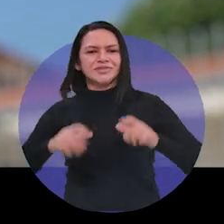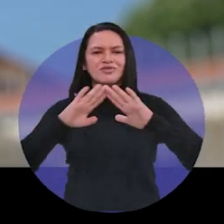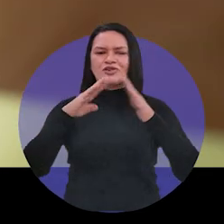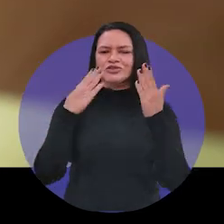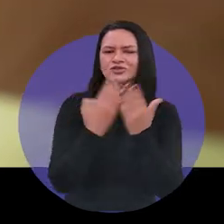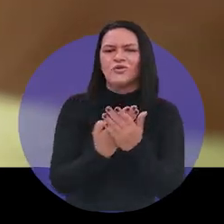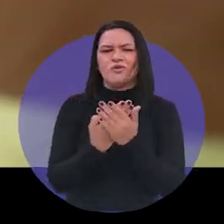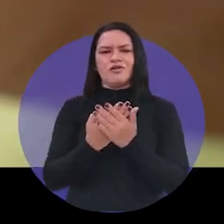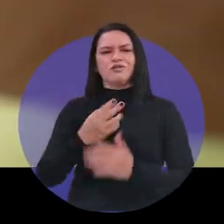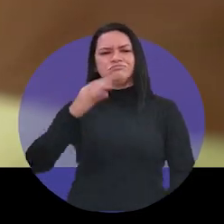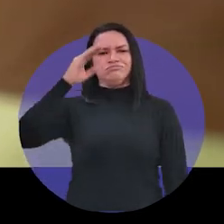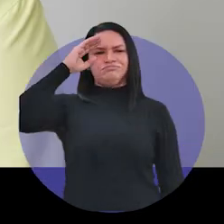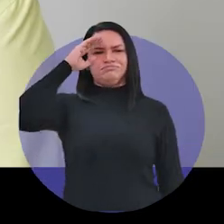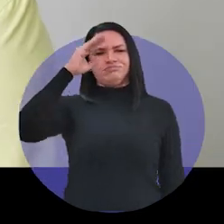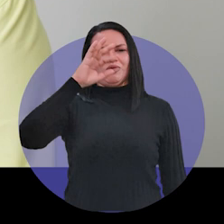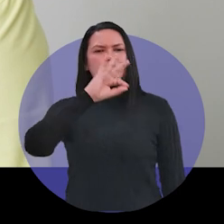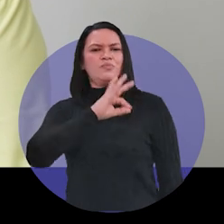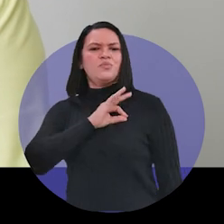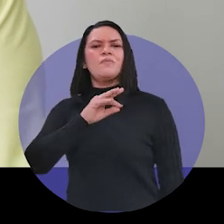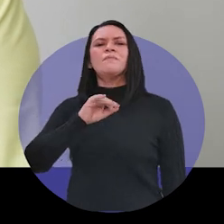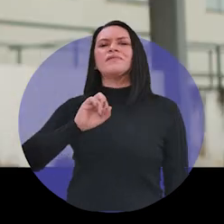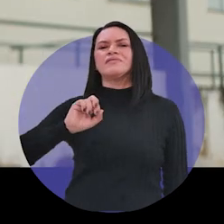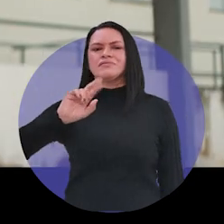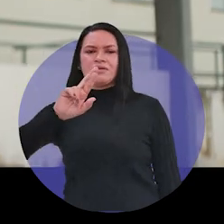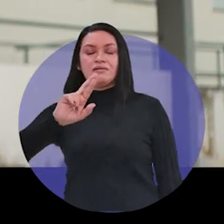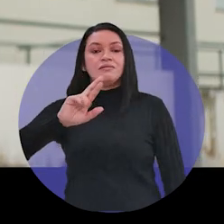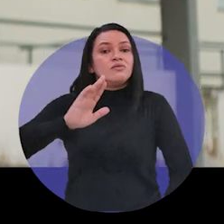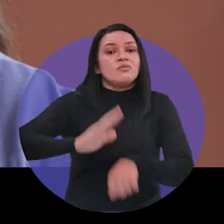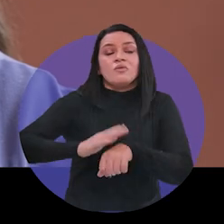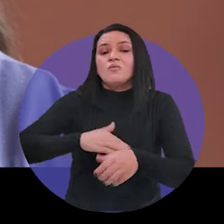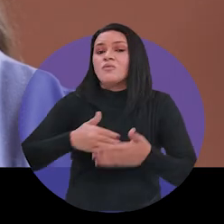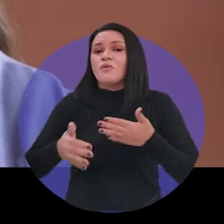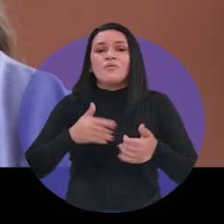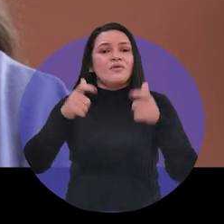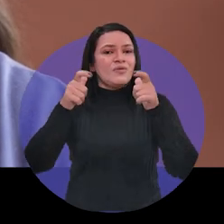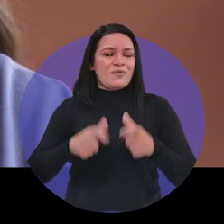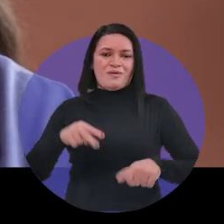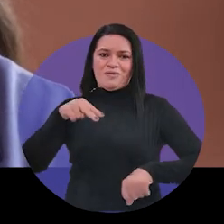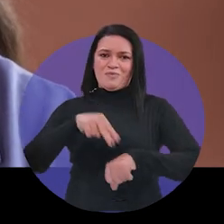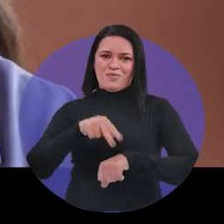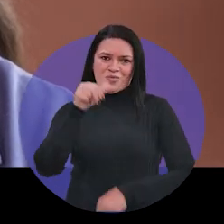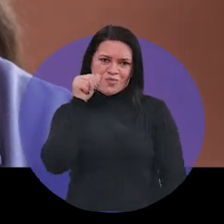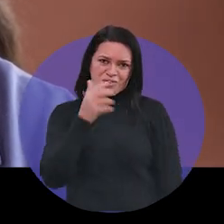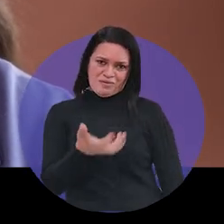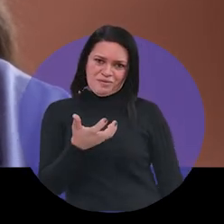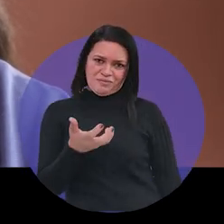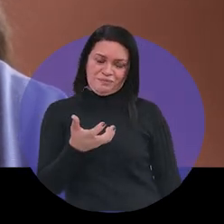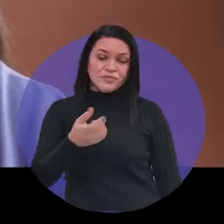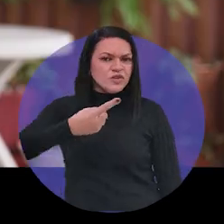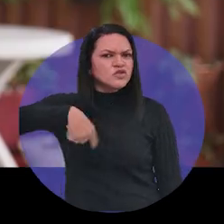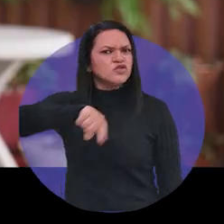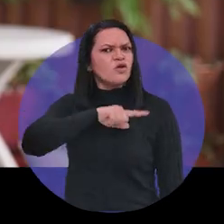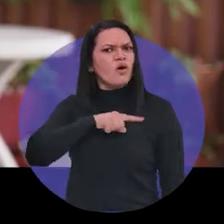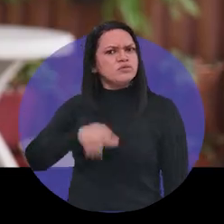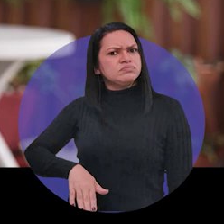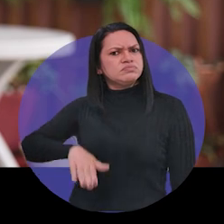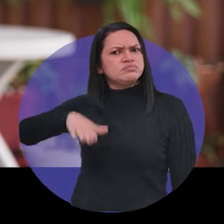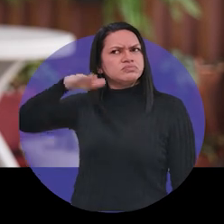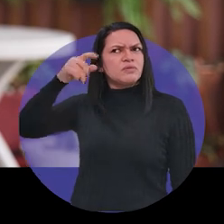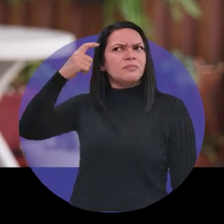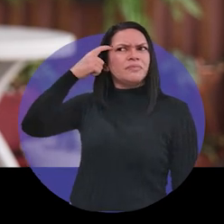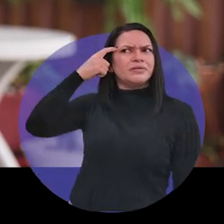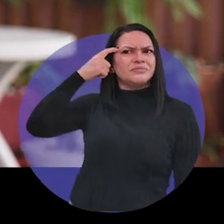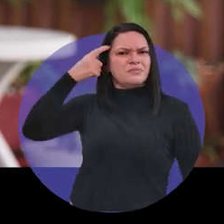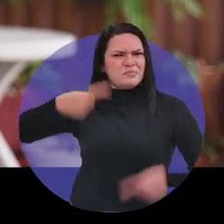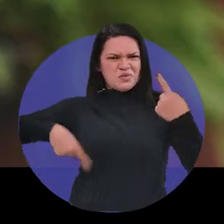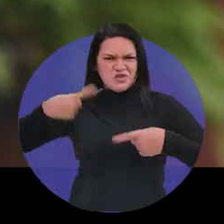escola, nos comandos da polícia militar, é onde ela quiser. A gente cresce no Brasil achando que a política não